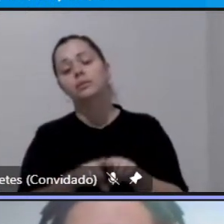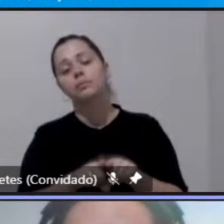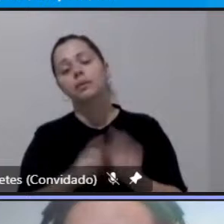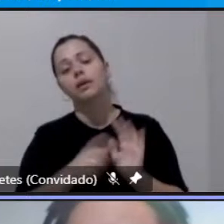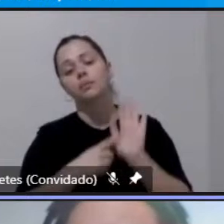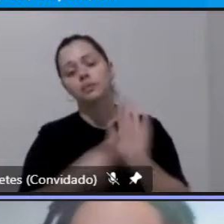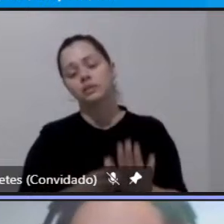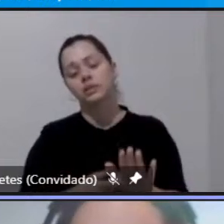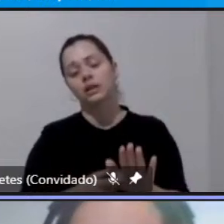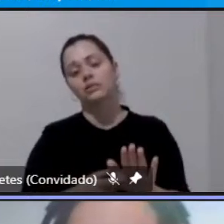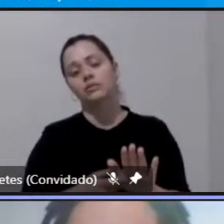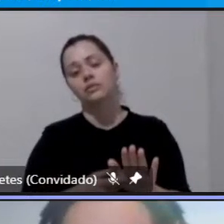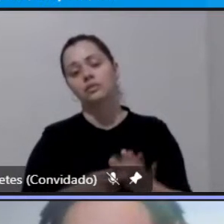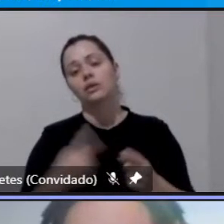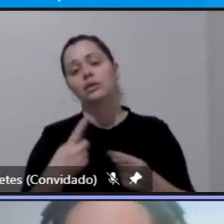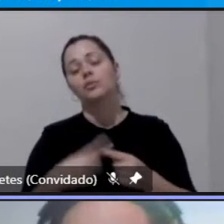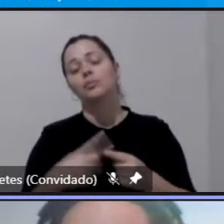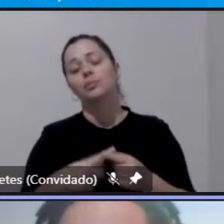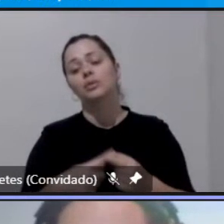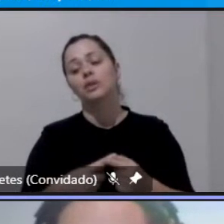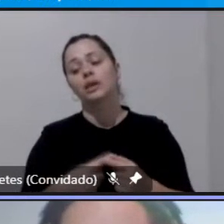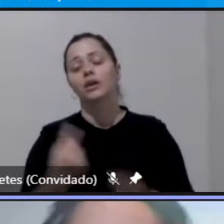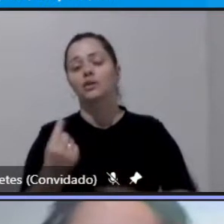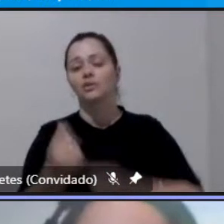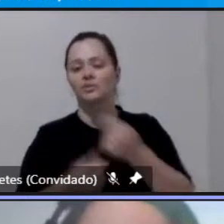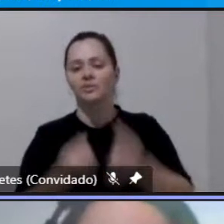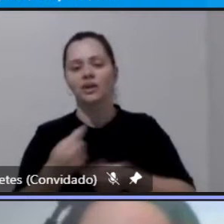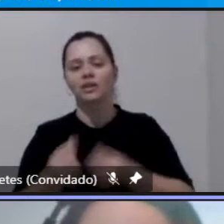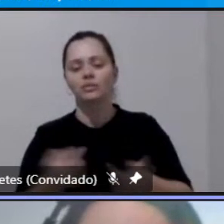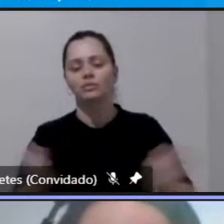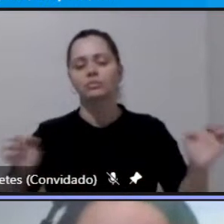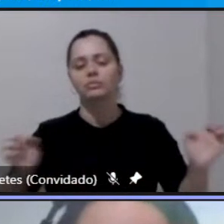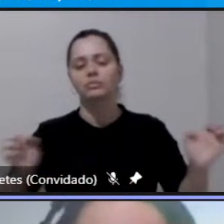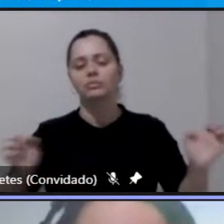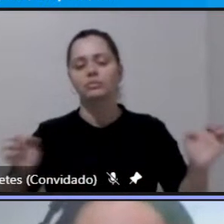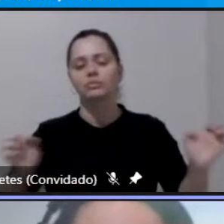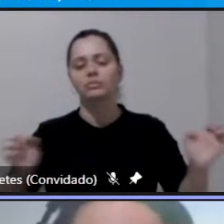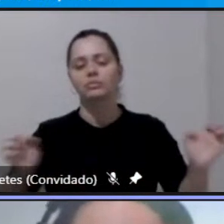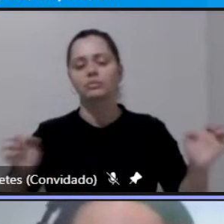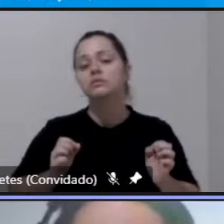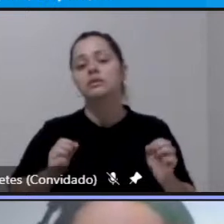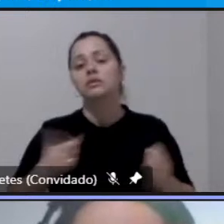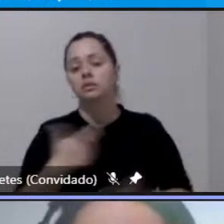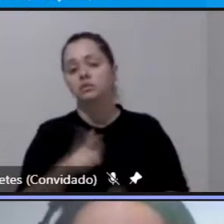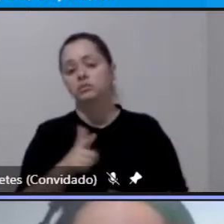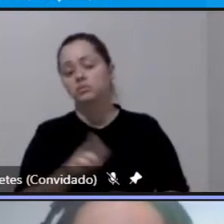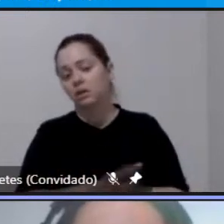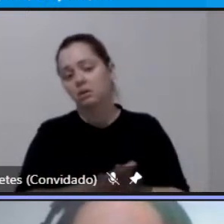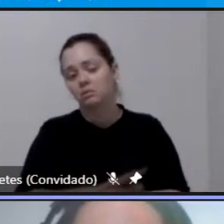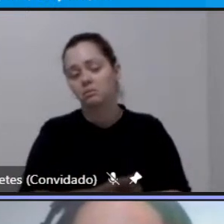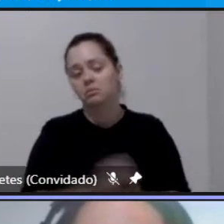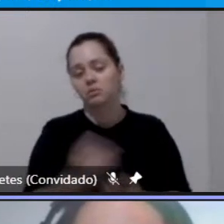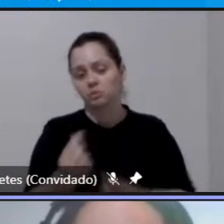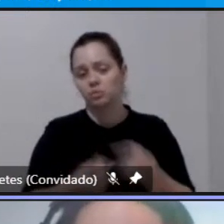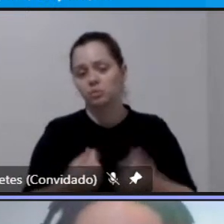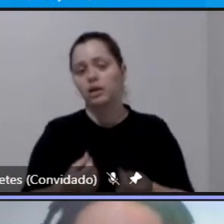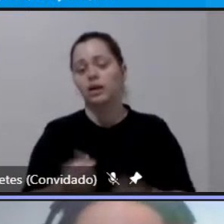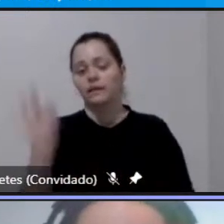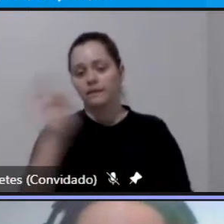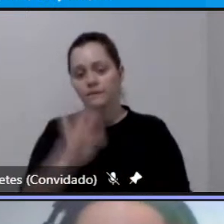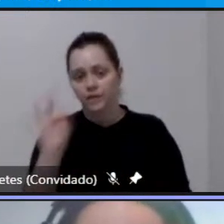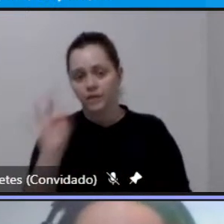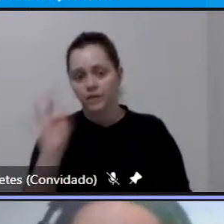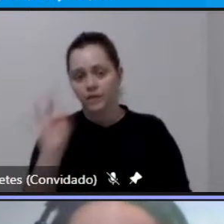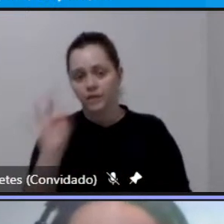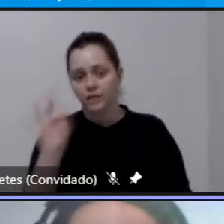era reflexo da gratuidade que houve uma ampliação do que é previsto em âmbito federal né que o